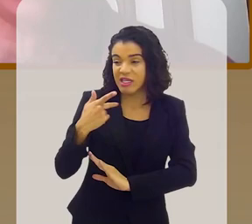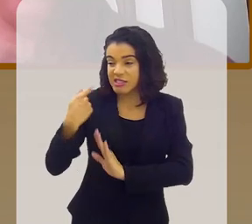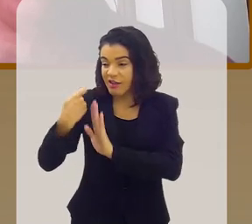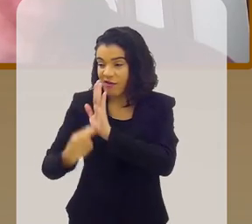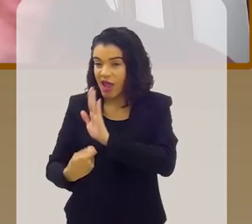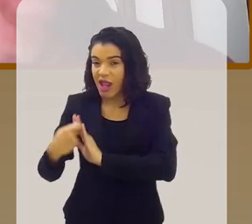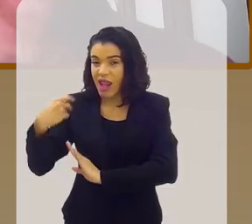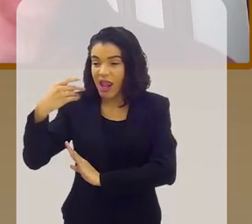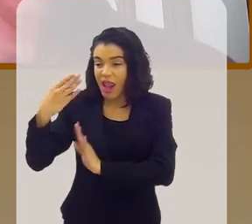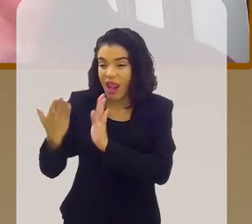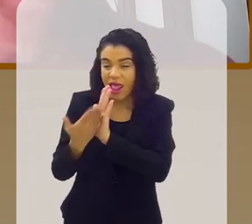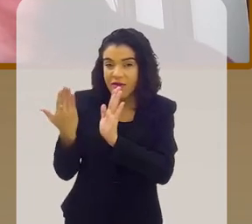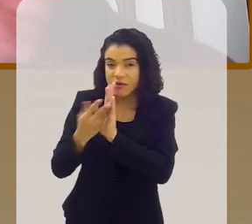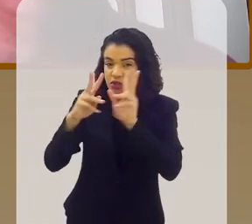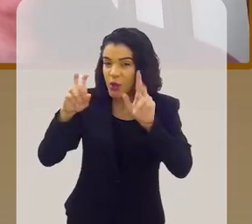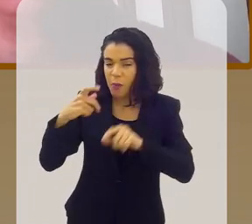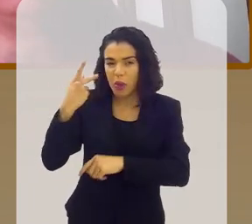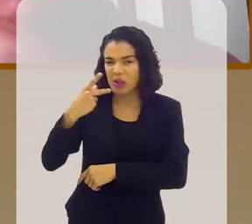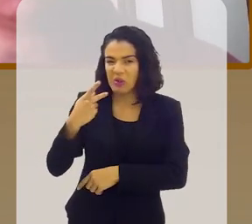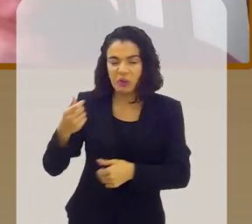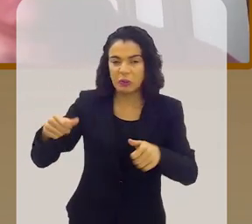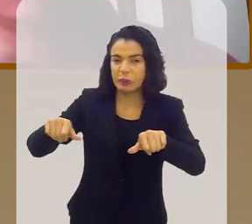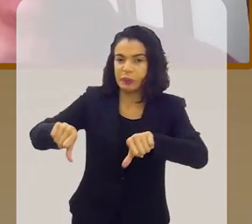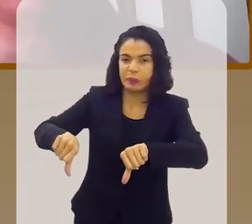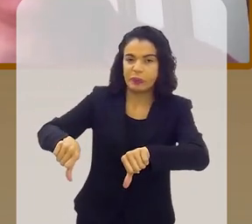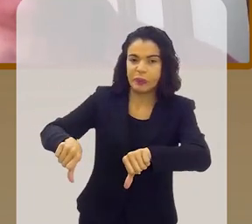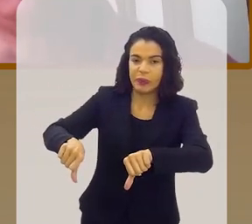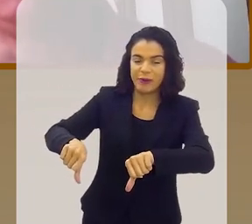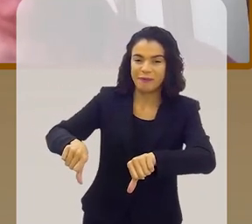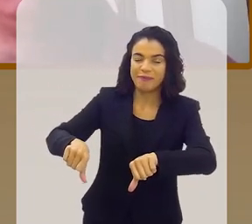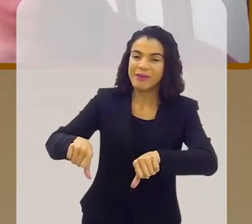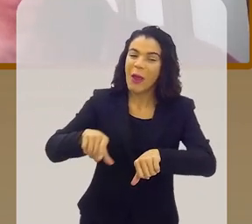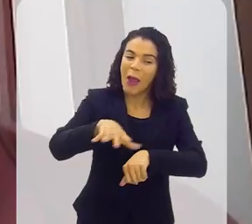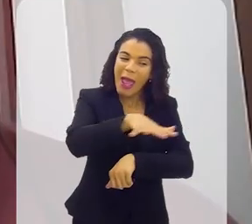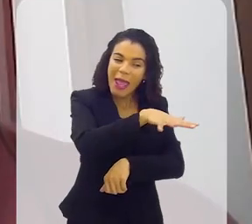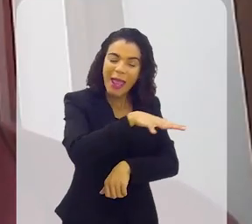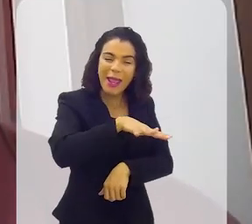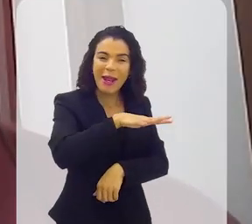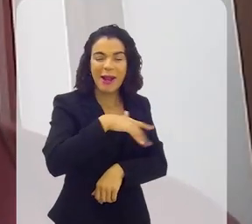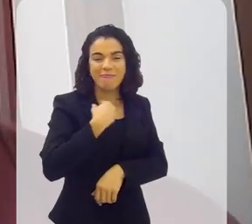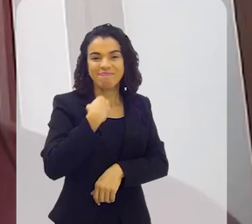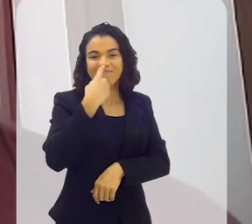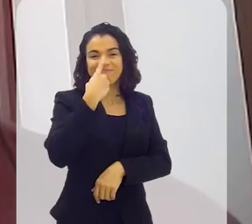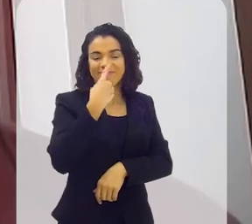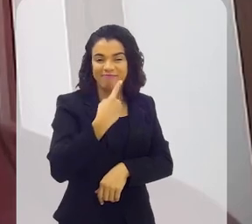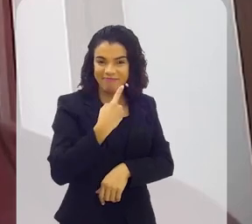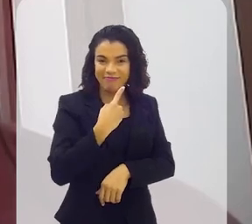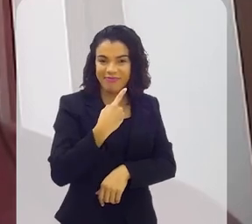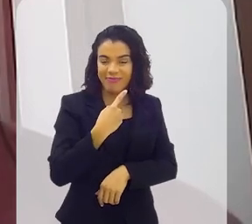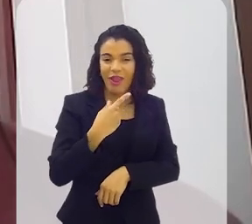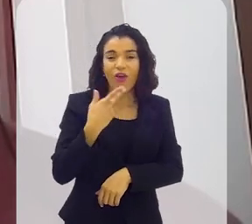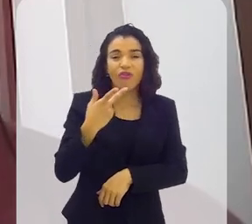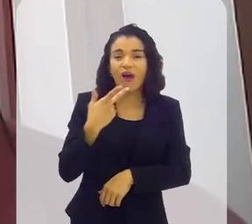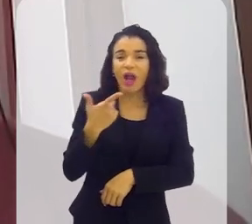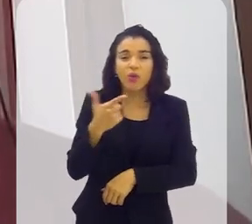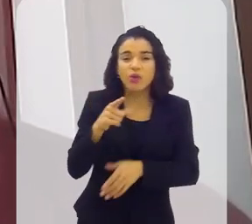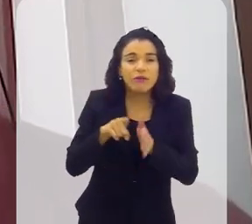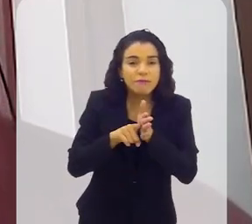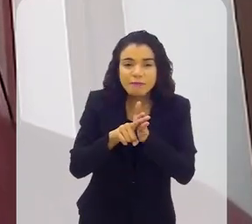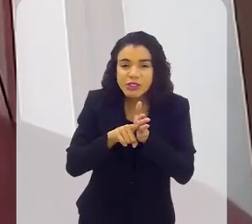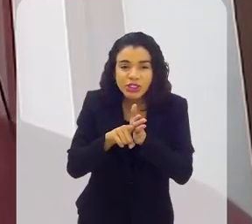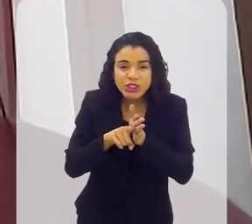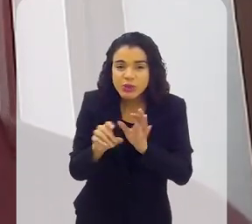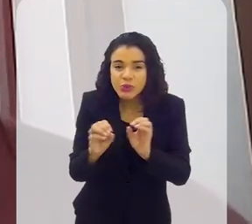político, eu estava perdido. Porque não ia dar certo. Então, ali, as pessoas ficam boladas quando eu falo que não teve